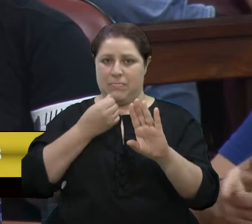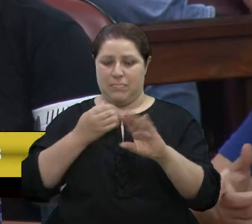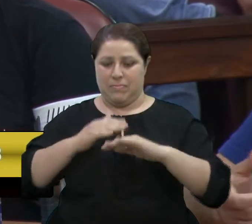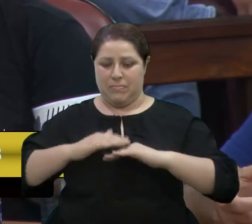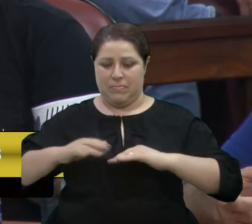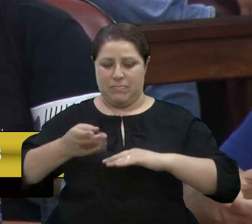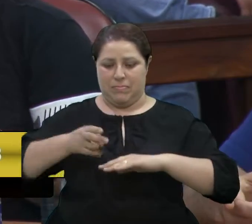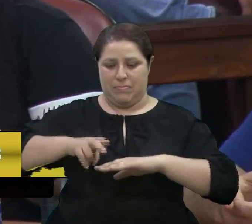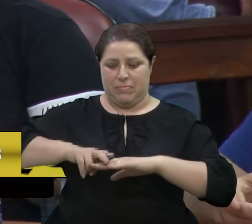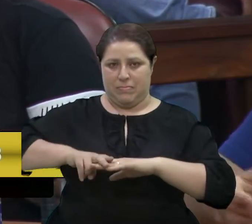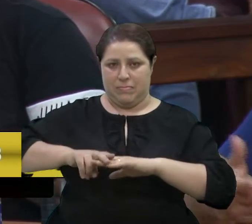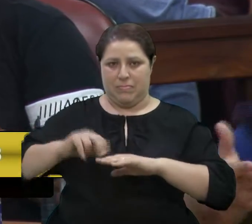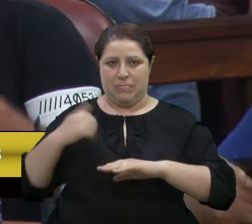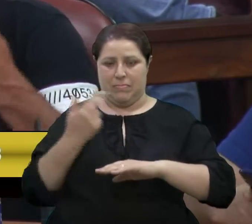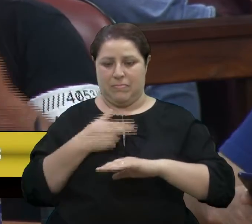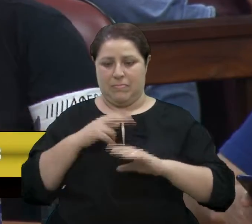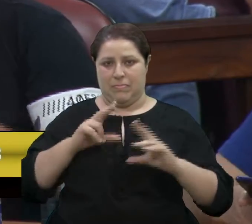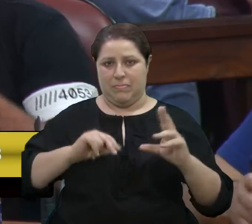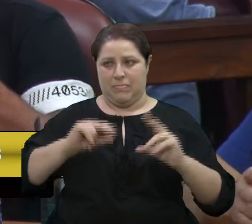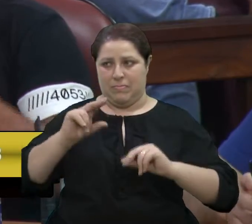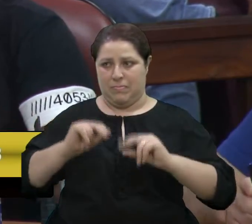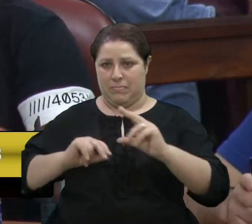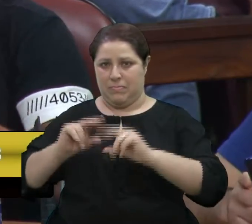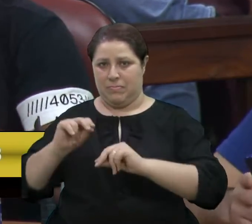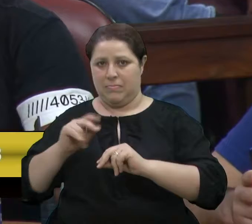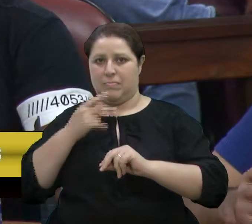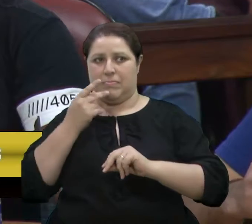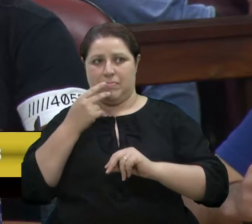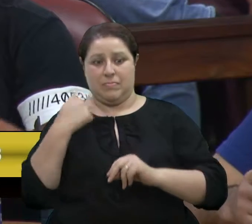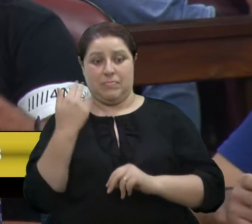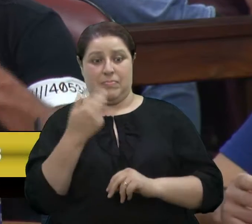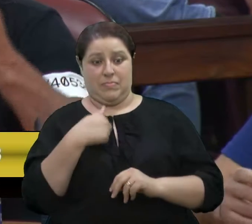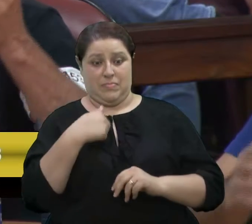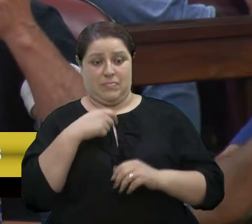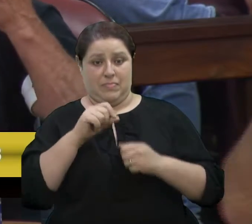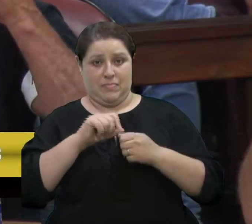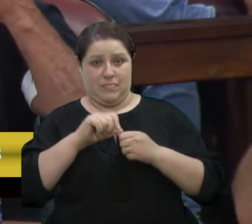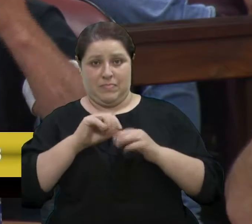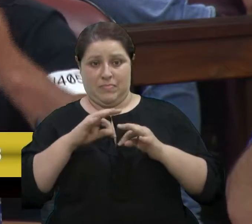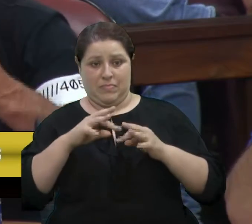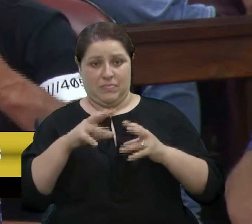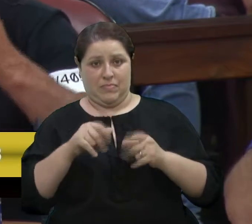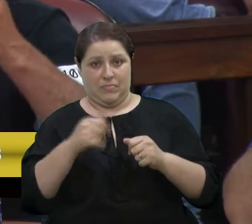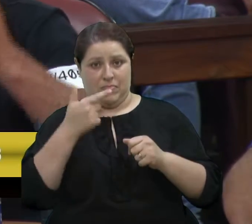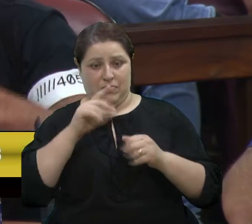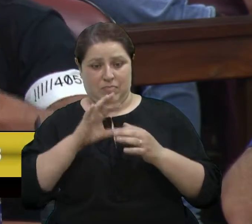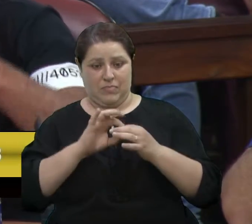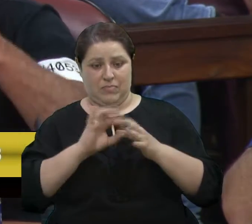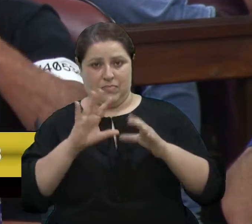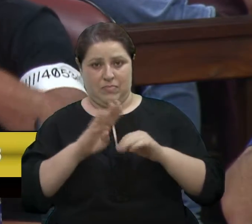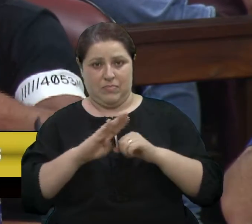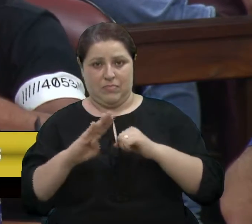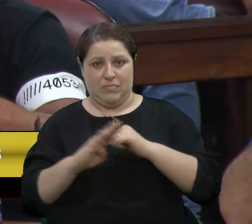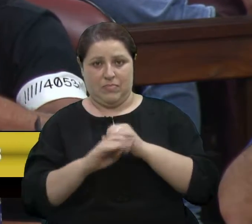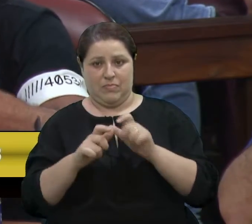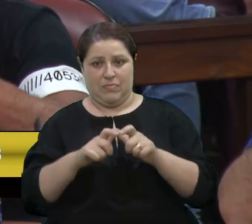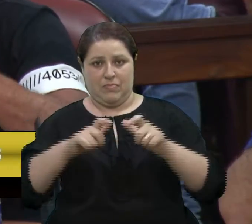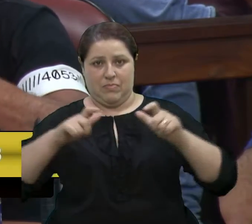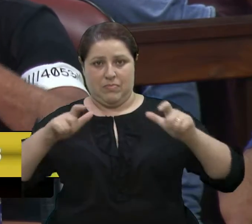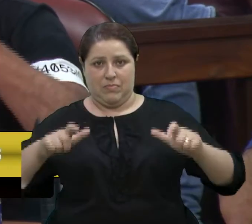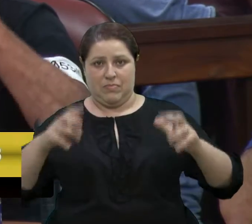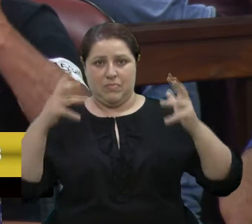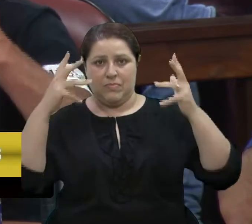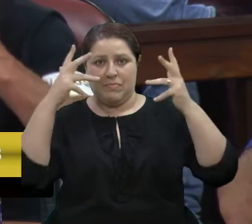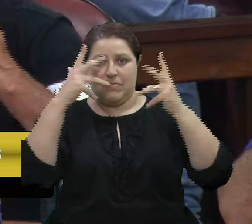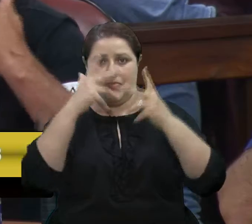assim, eu vou fazer de tudo para liberar o bairro de vocês. Hoje o nosso bairro é liberado, um bairro grande, um bairro bonito, um